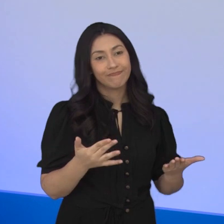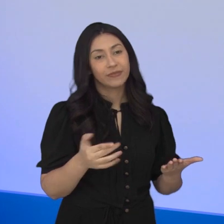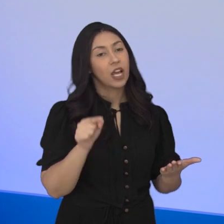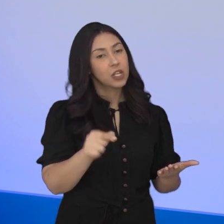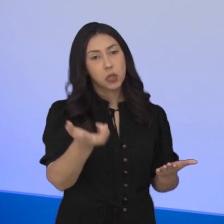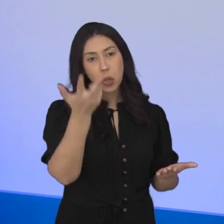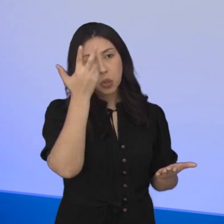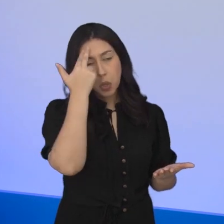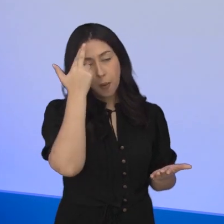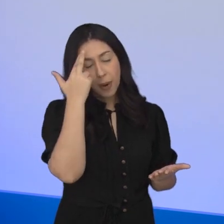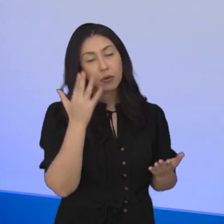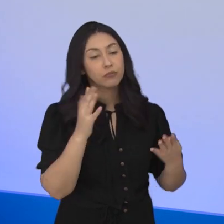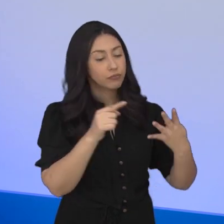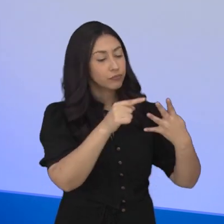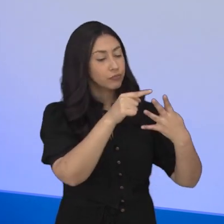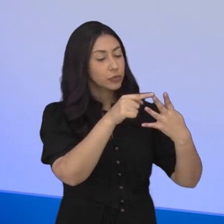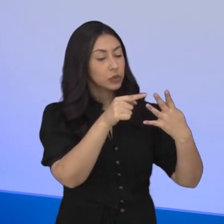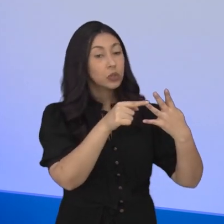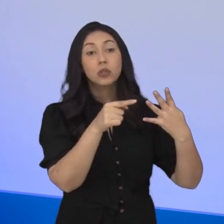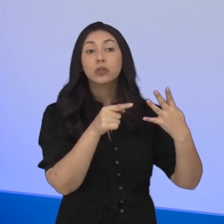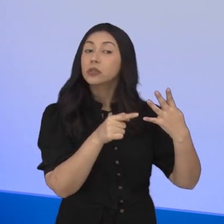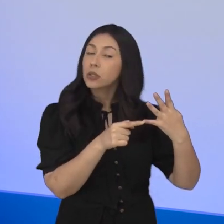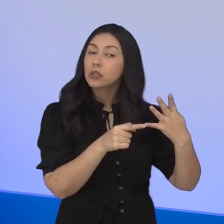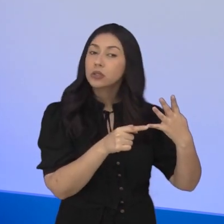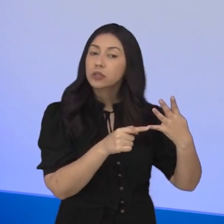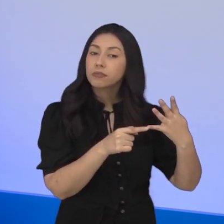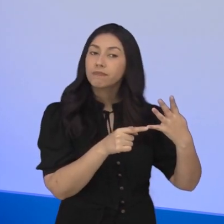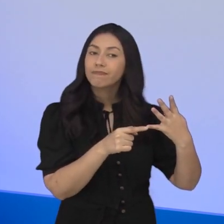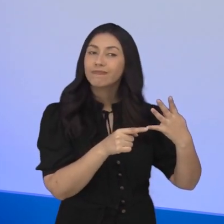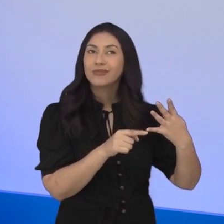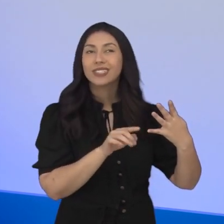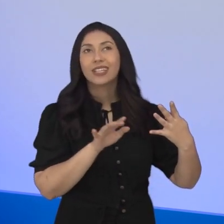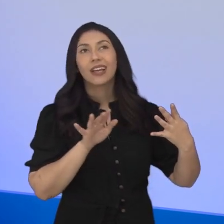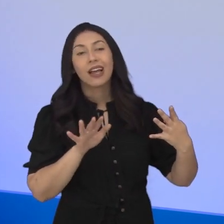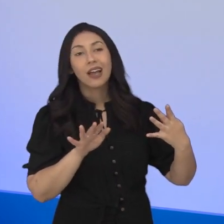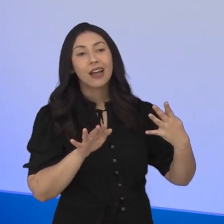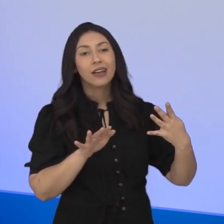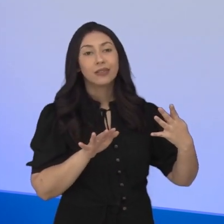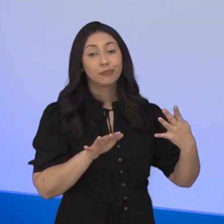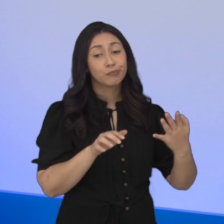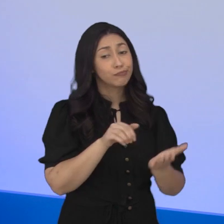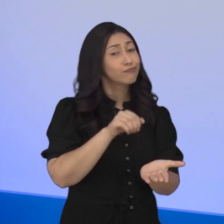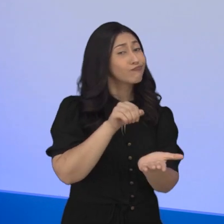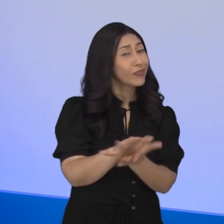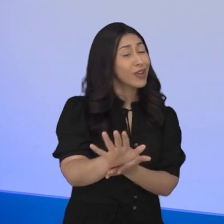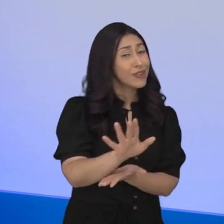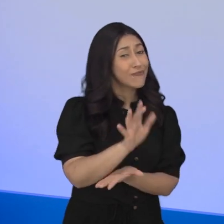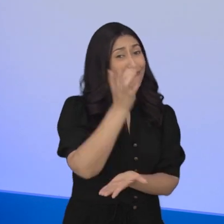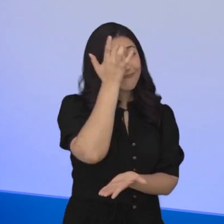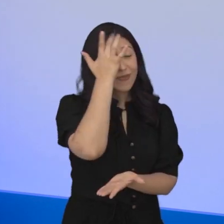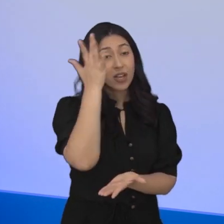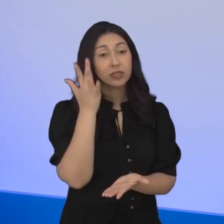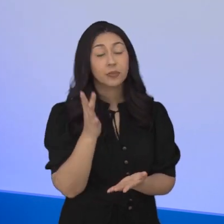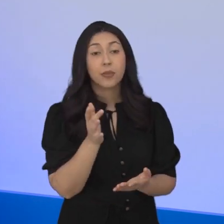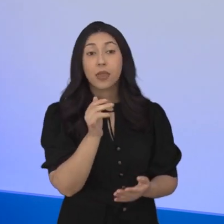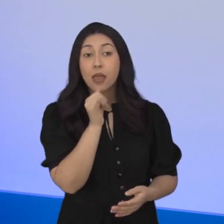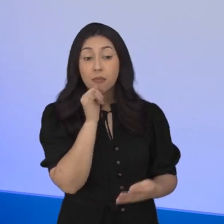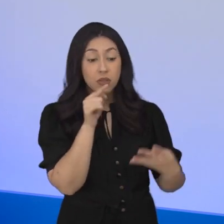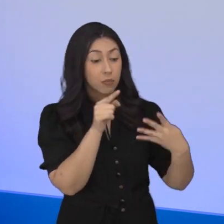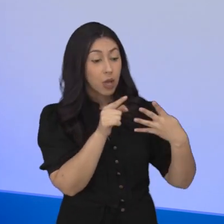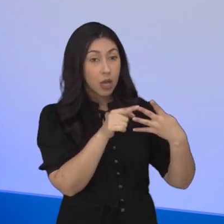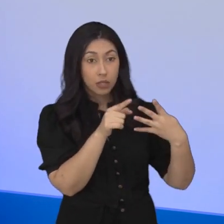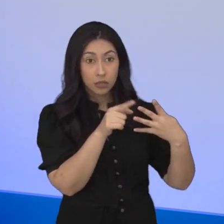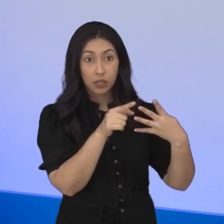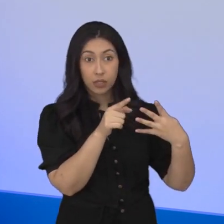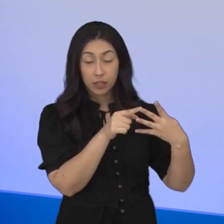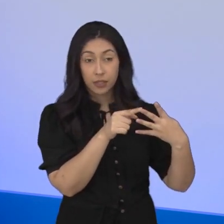servidor público clássico e aí os outros, eles têm mais facilidade de ser demitido. Por exemplo, o empregado público